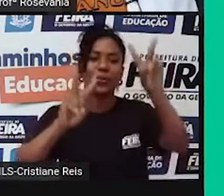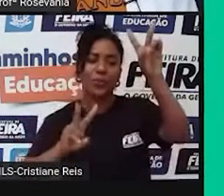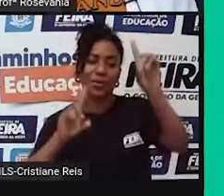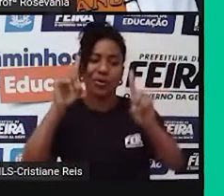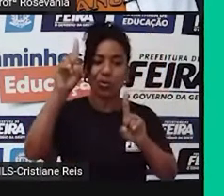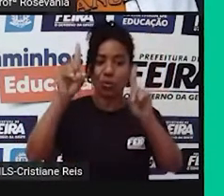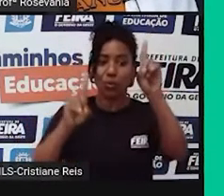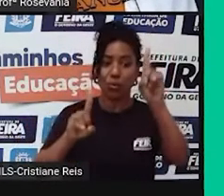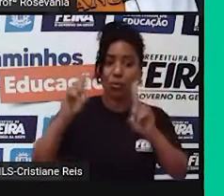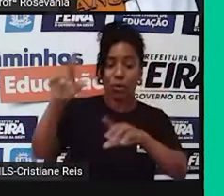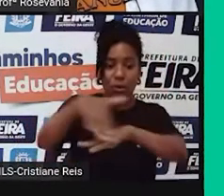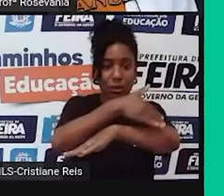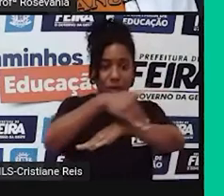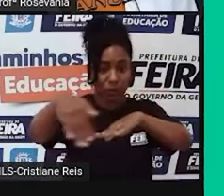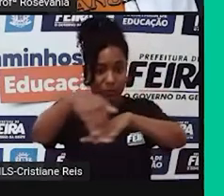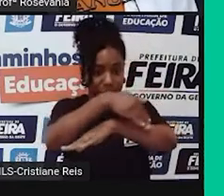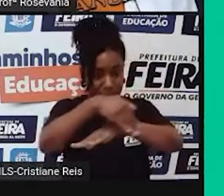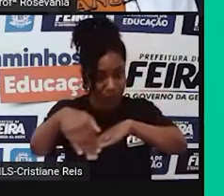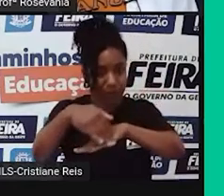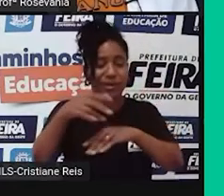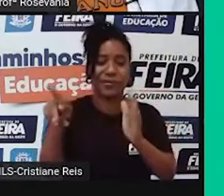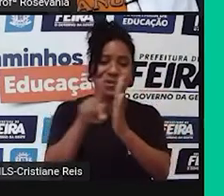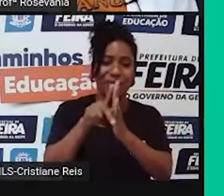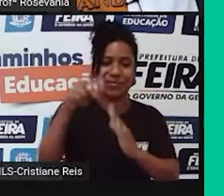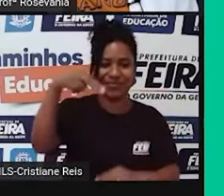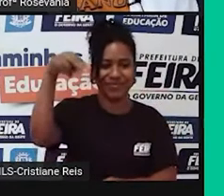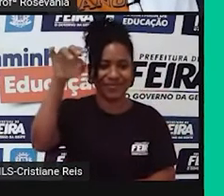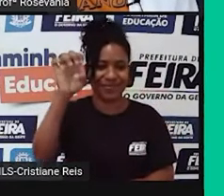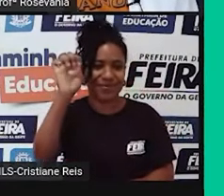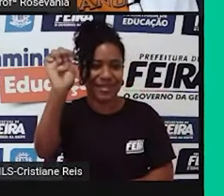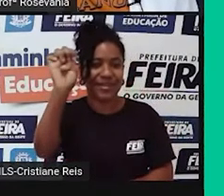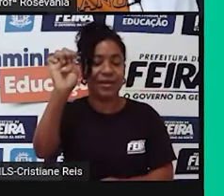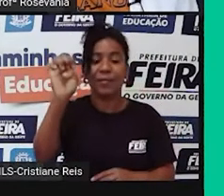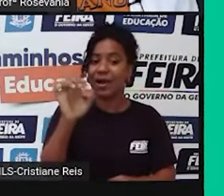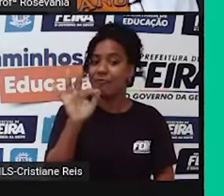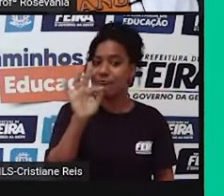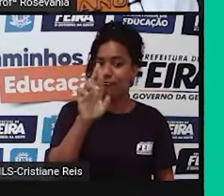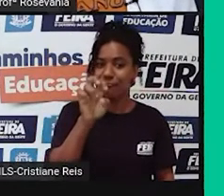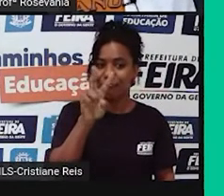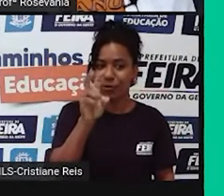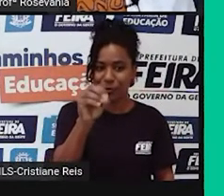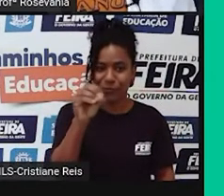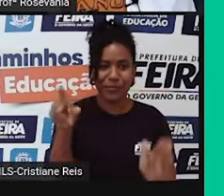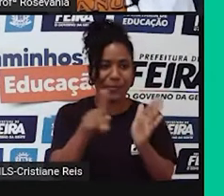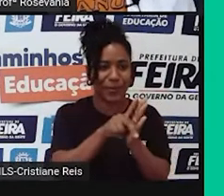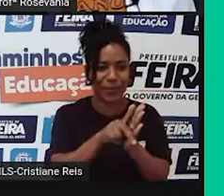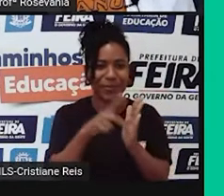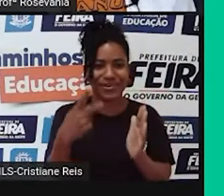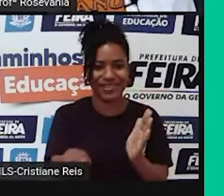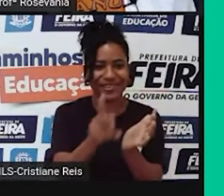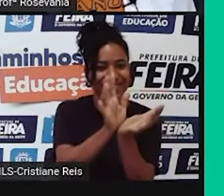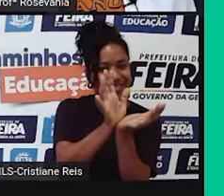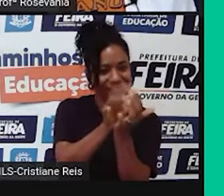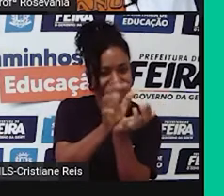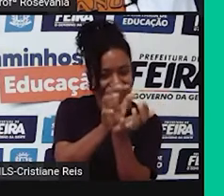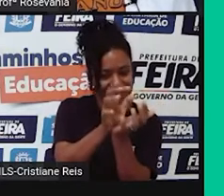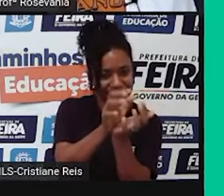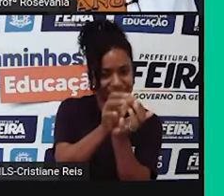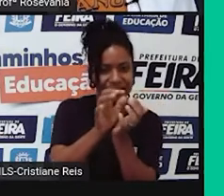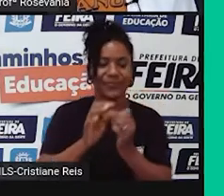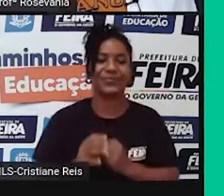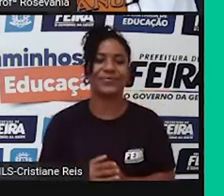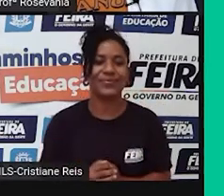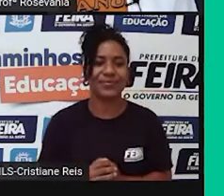característica, mas o frevo você vai encontrar com maior incidência lá, realmente, né, em Pernambuco.